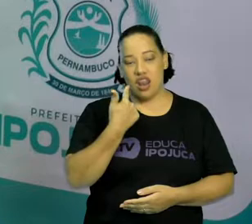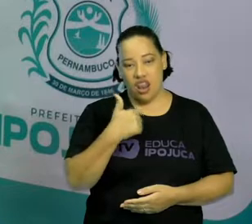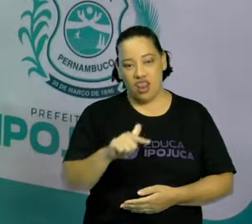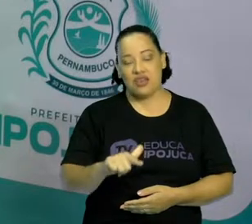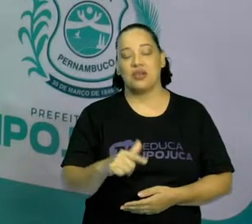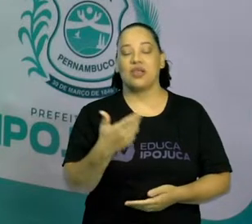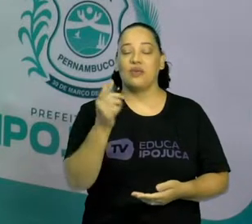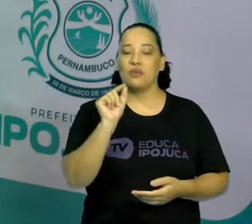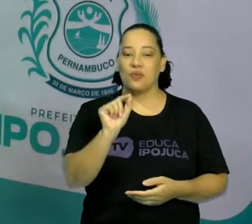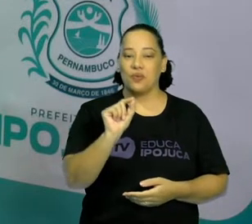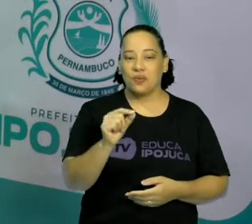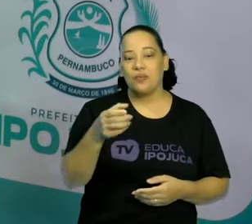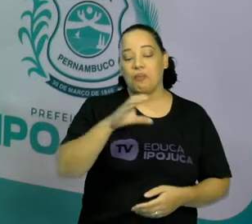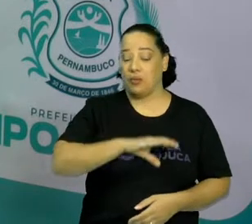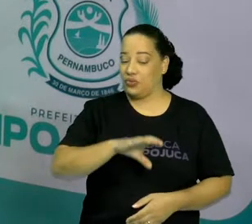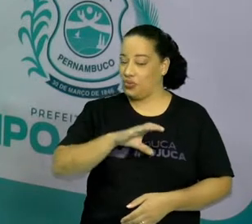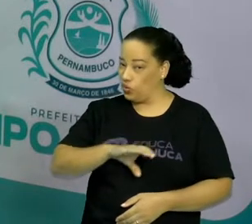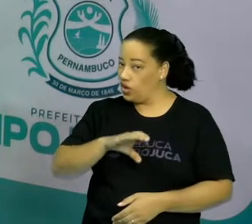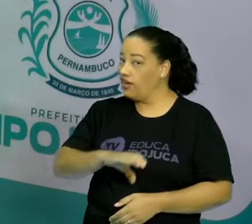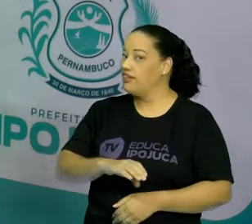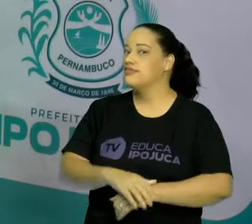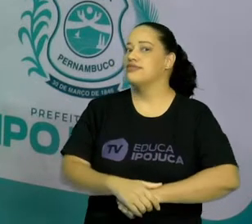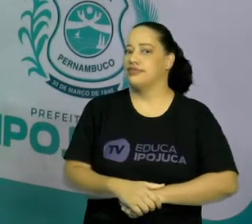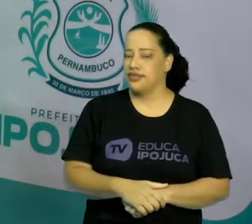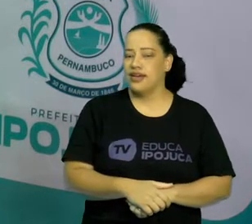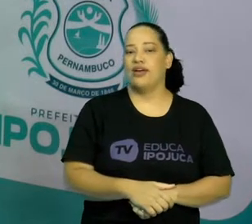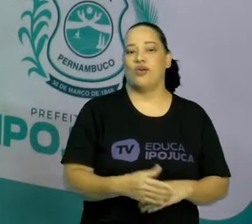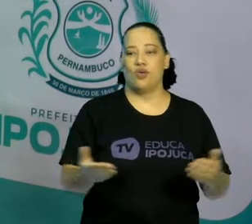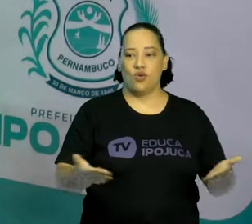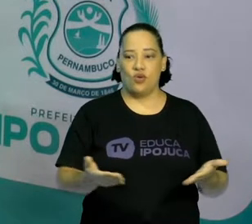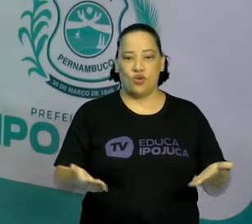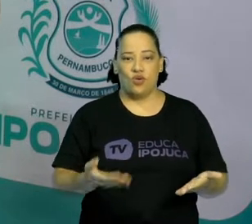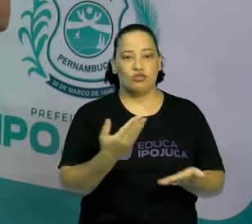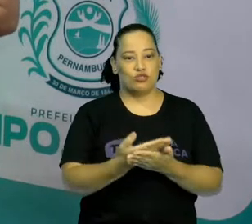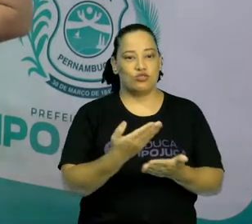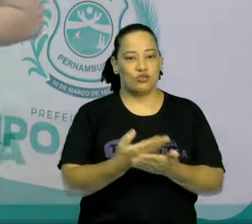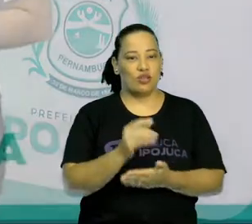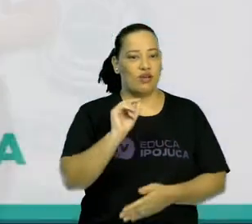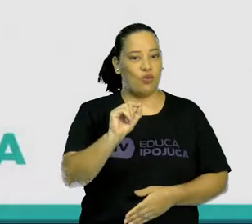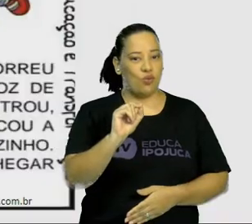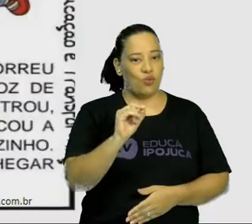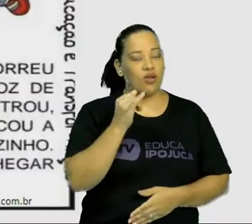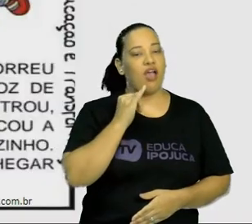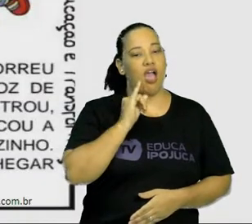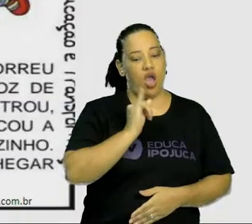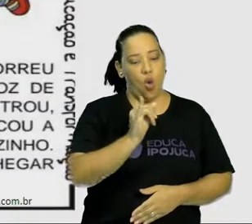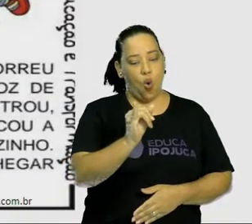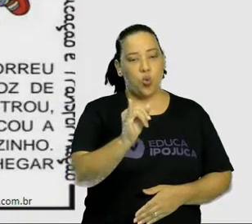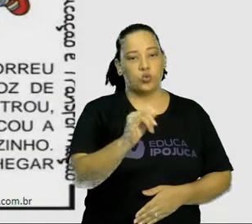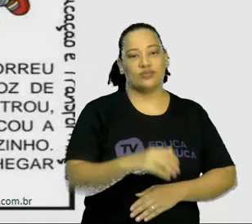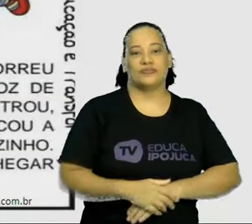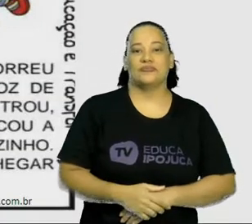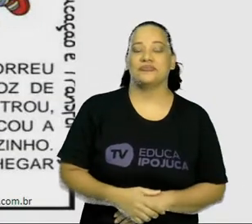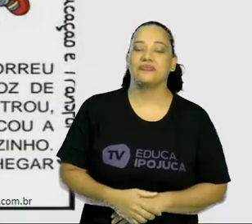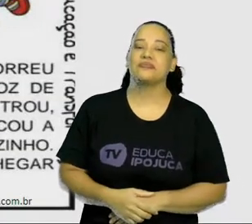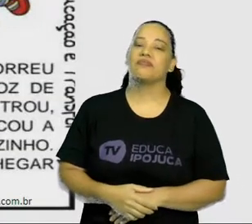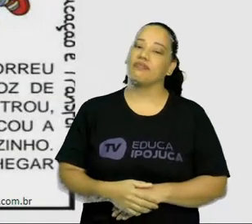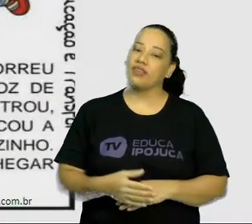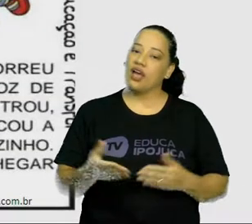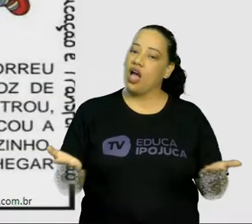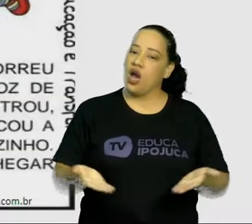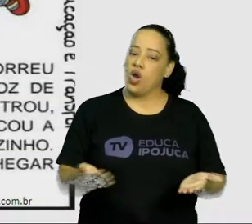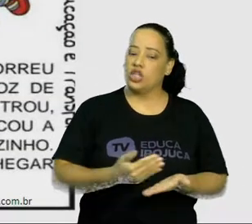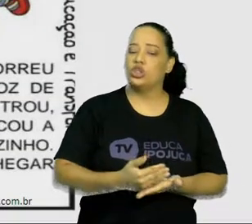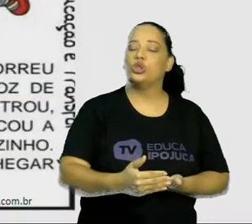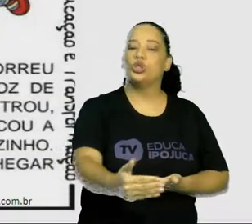e iremos estudar um pouco sobre contos. E para iniciarmos a nossa